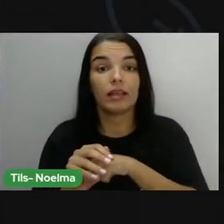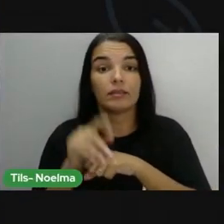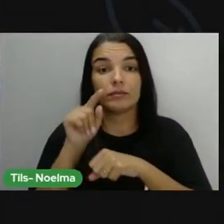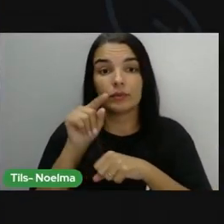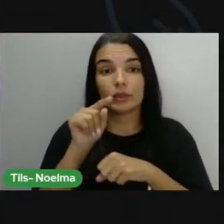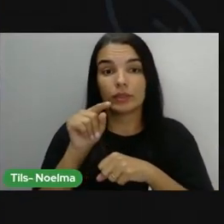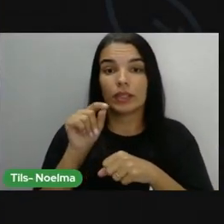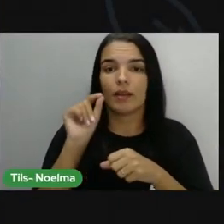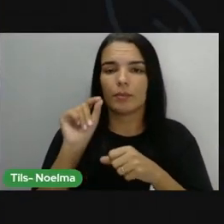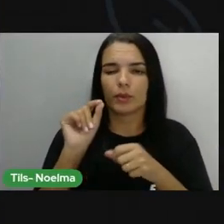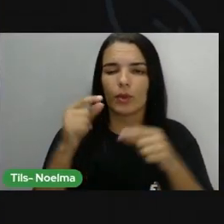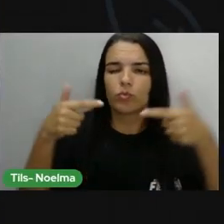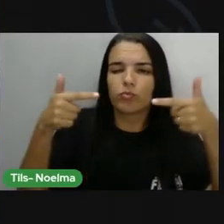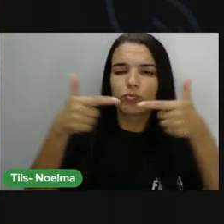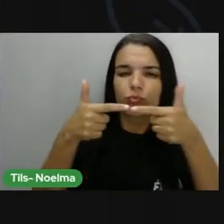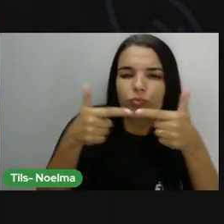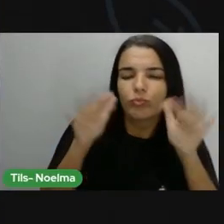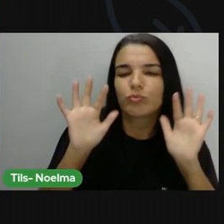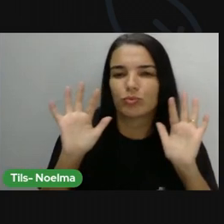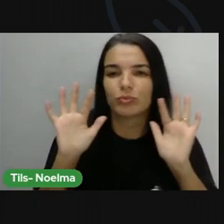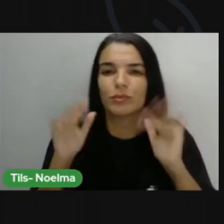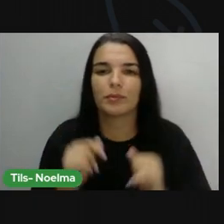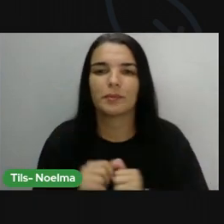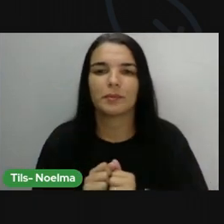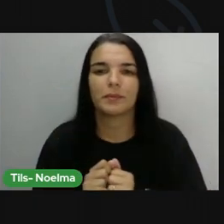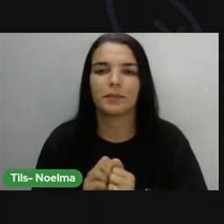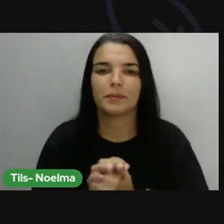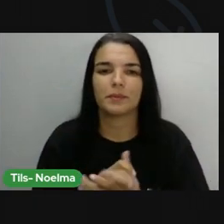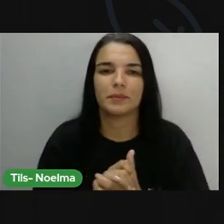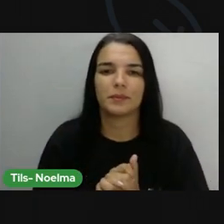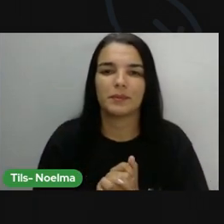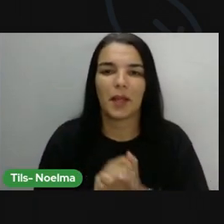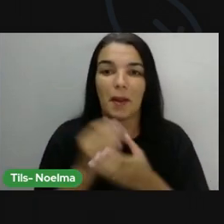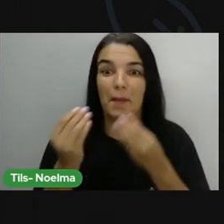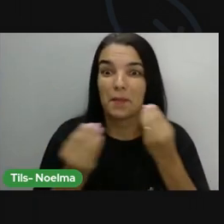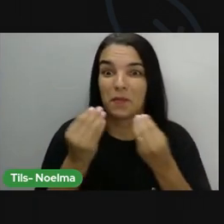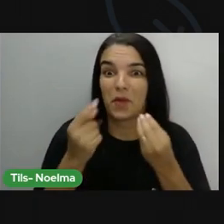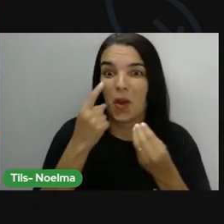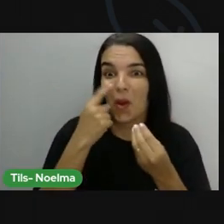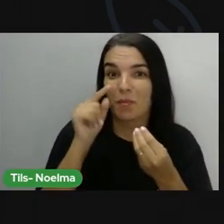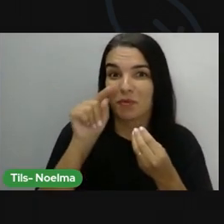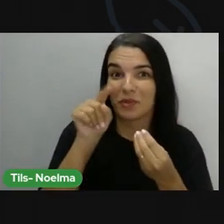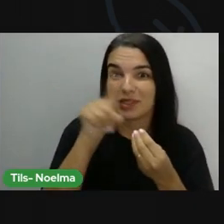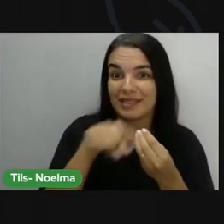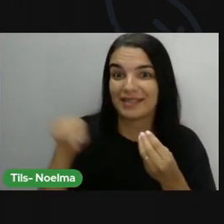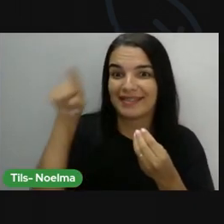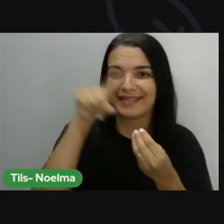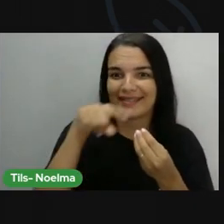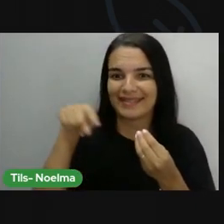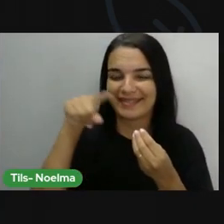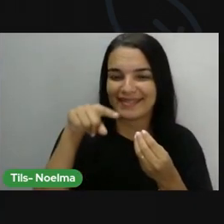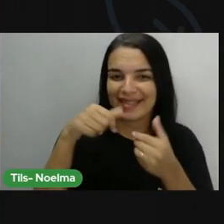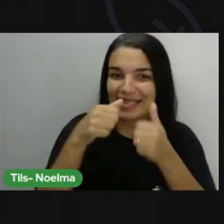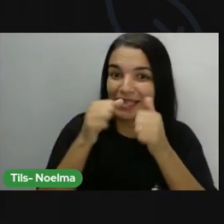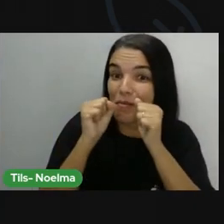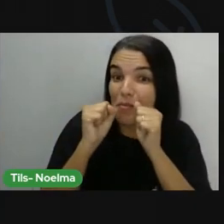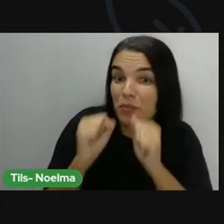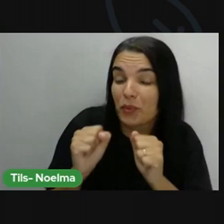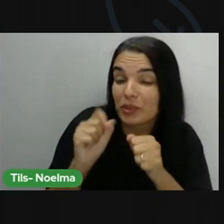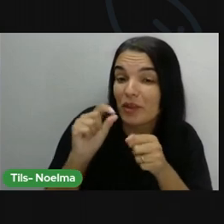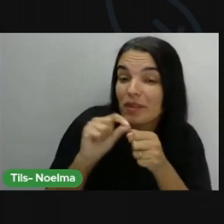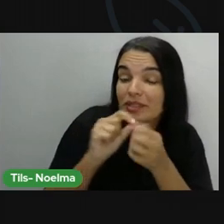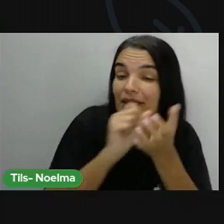Vou de rimas para ver como é que vocês vão